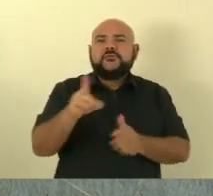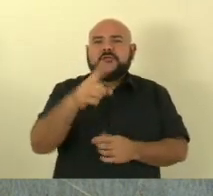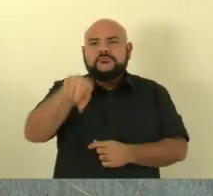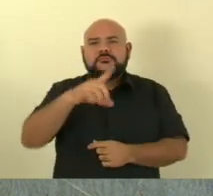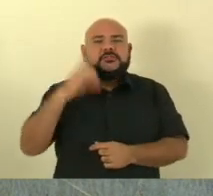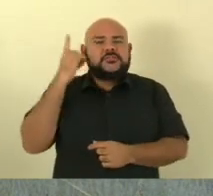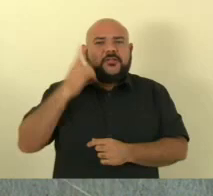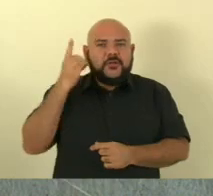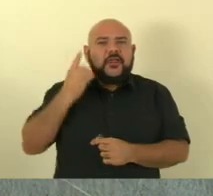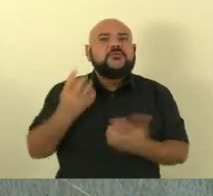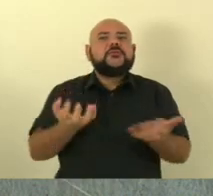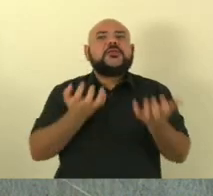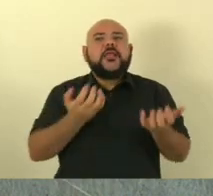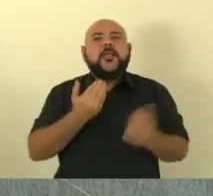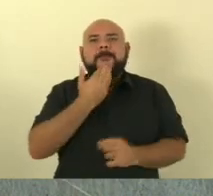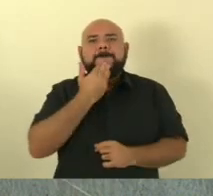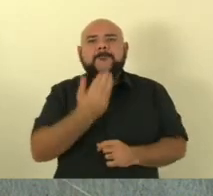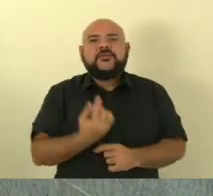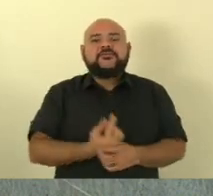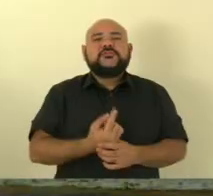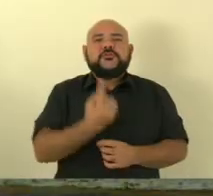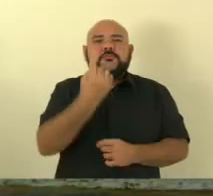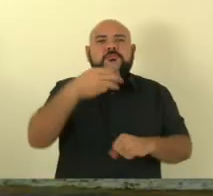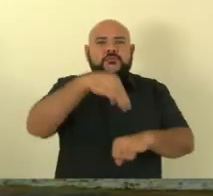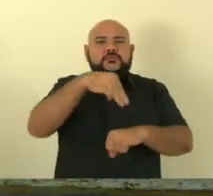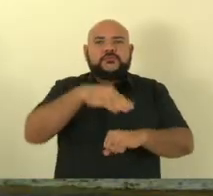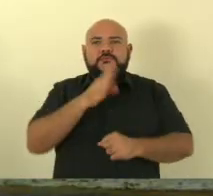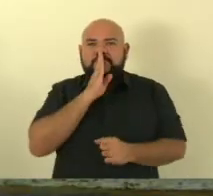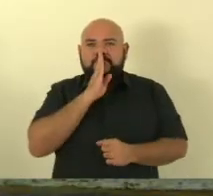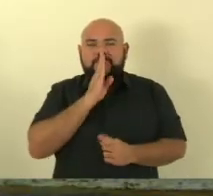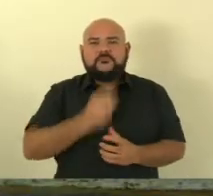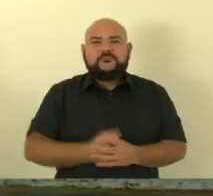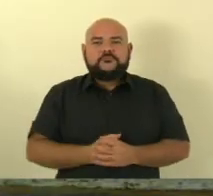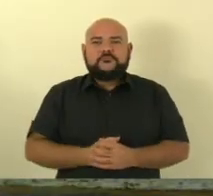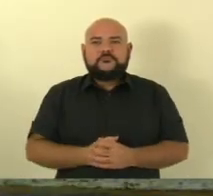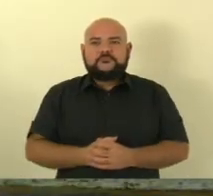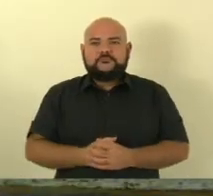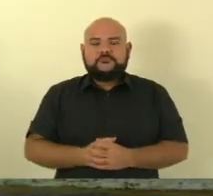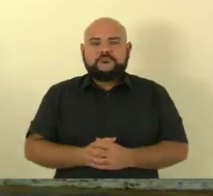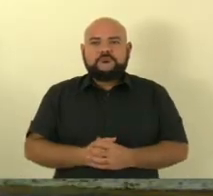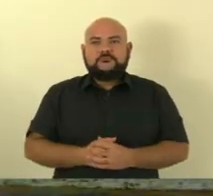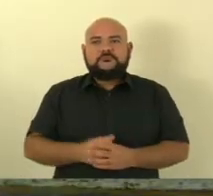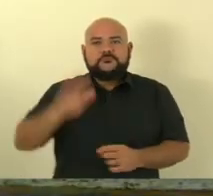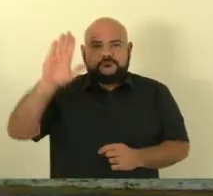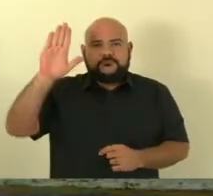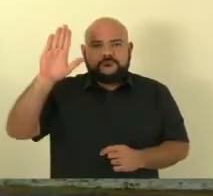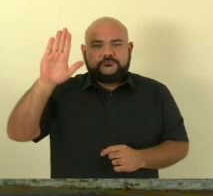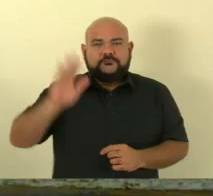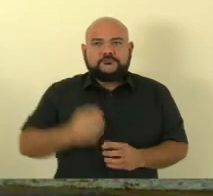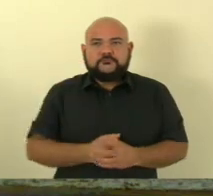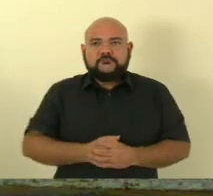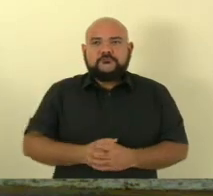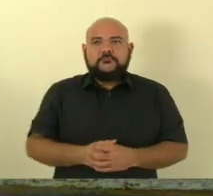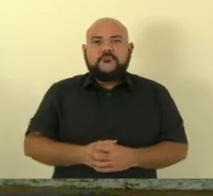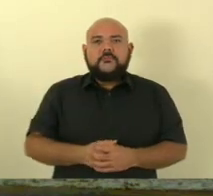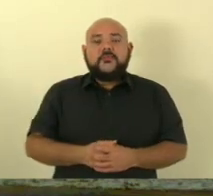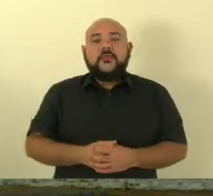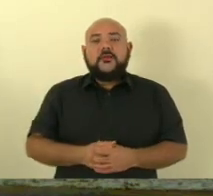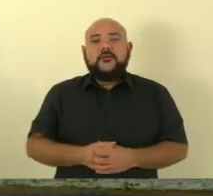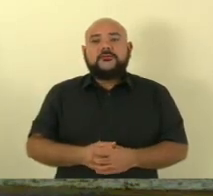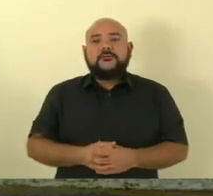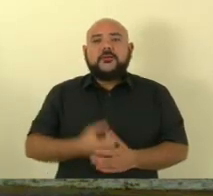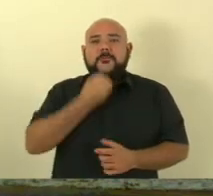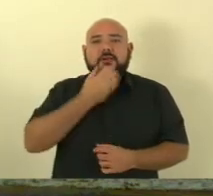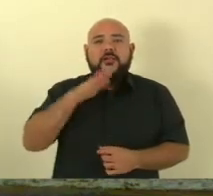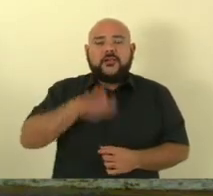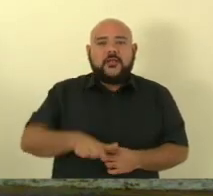deseja fazer o pedido do milho do silêncio. Deputado Coronel Hélio, uma palavra. Senhor presidente, senhores e senhoras deputadas, nós gostaríamos, com